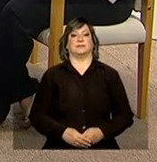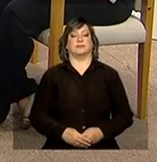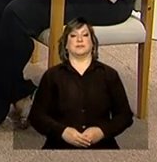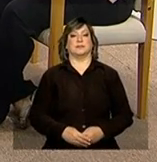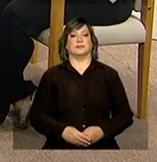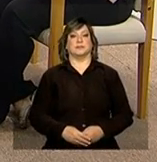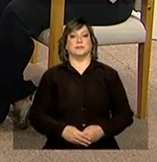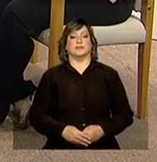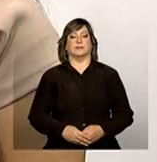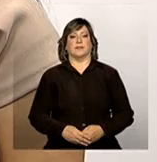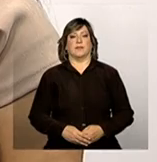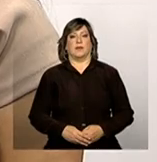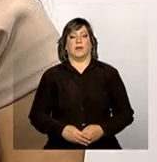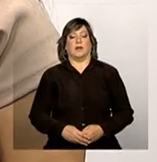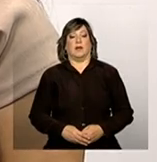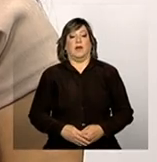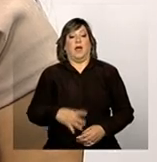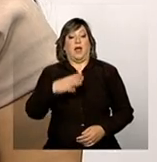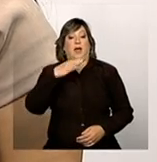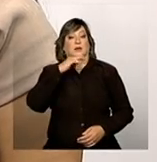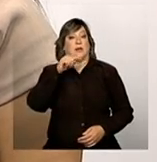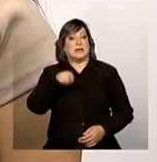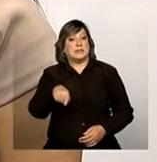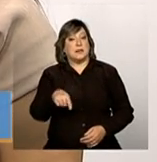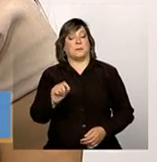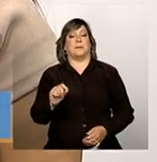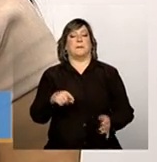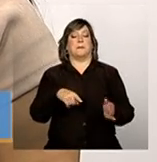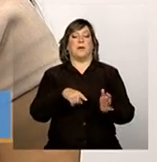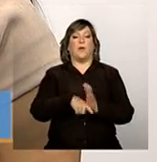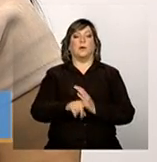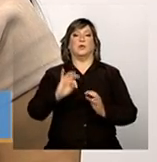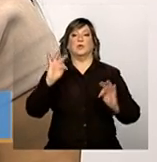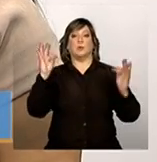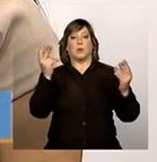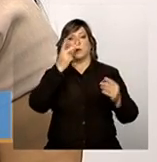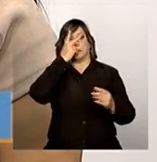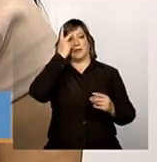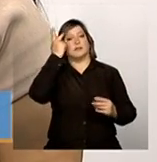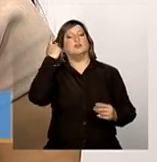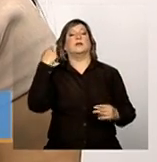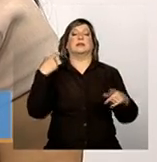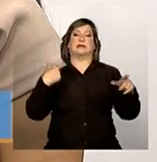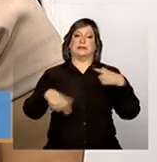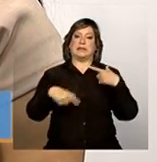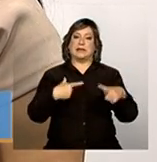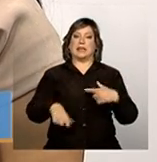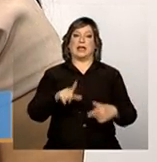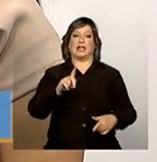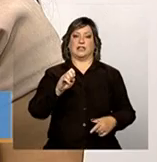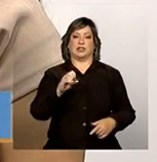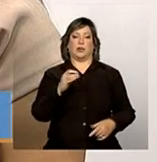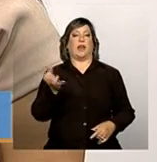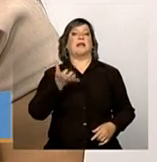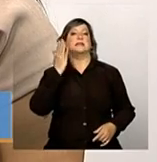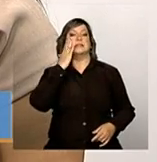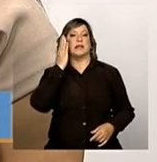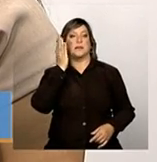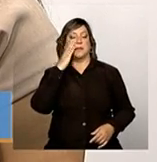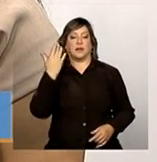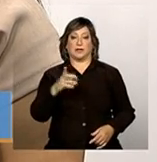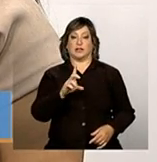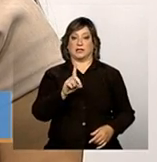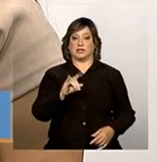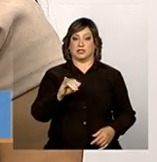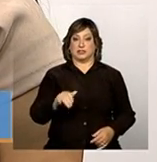Então, eu acho que essa é a pergunta que todo o gestor quer saber, qual é a data de preenchimento do censo. Esse é o principal motivo pelo que